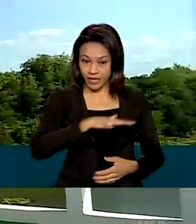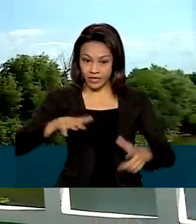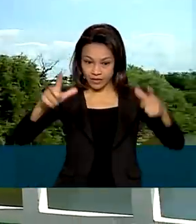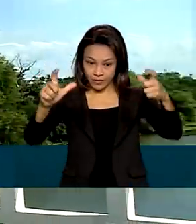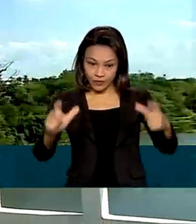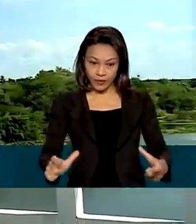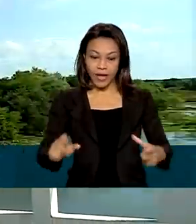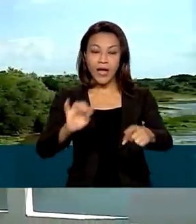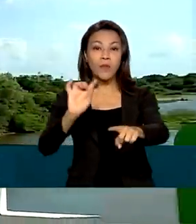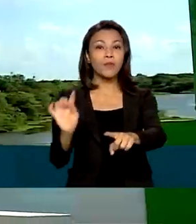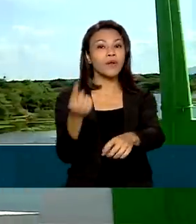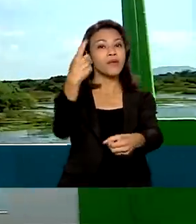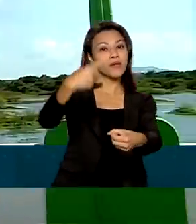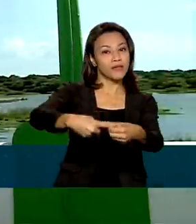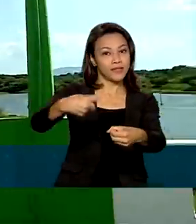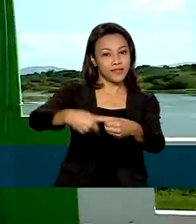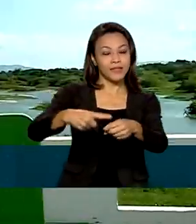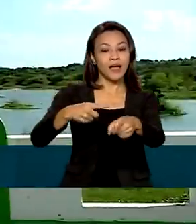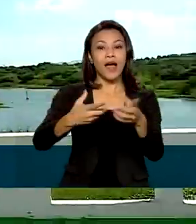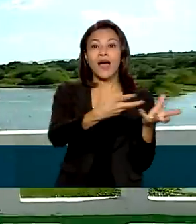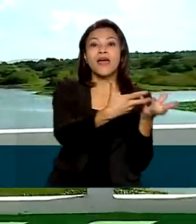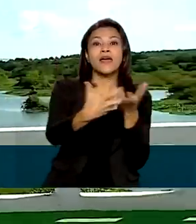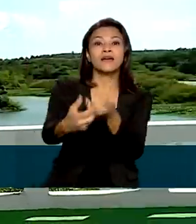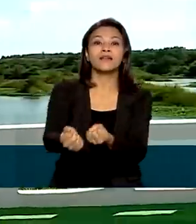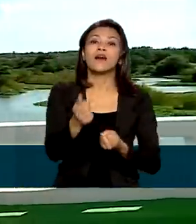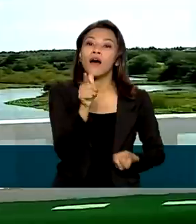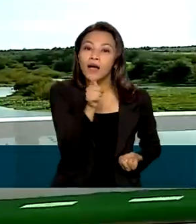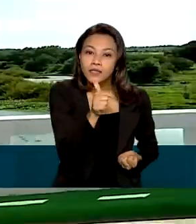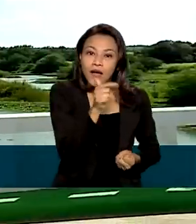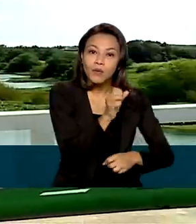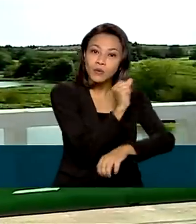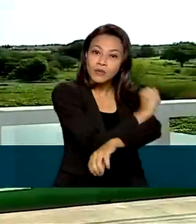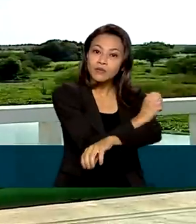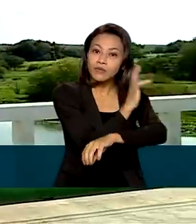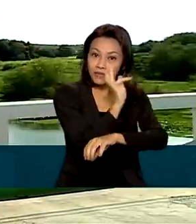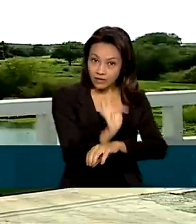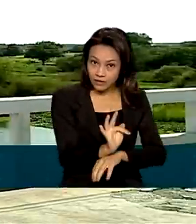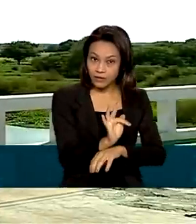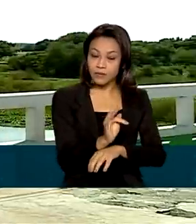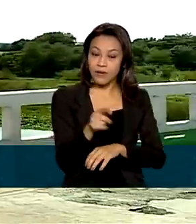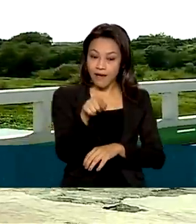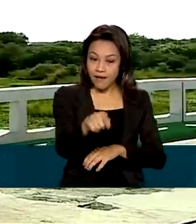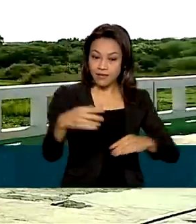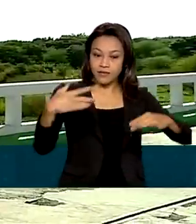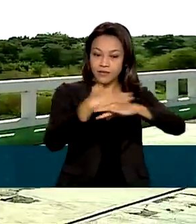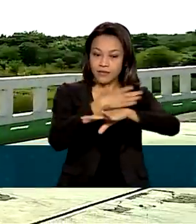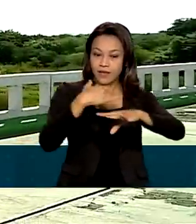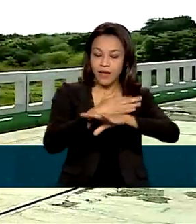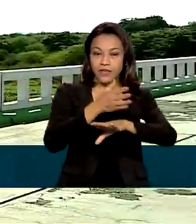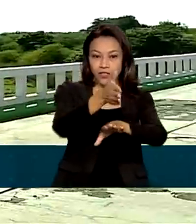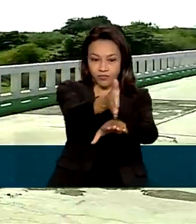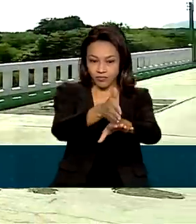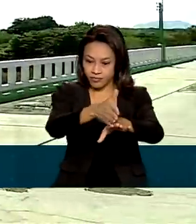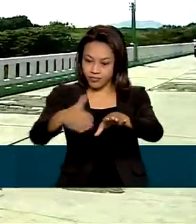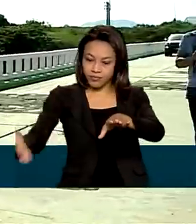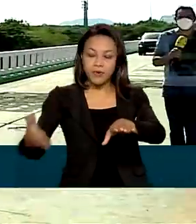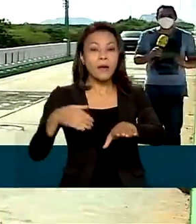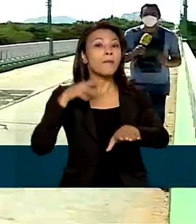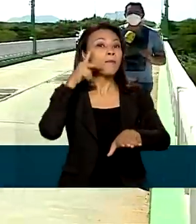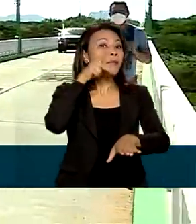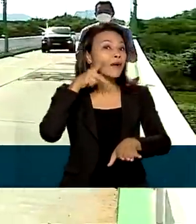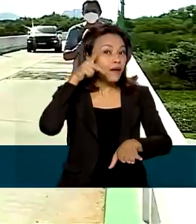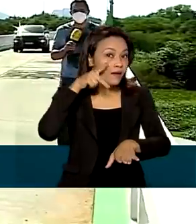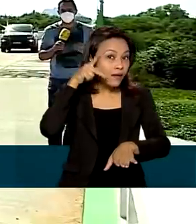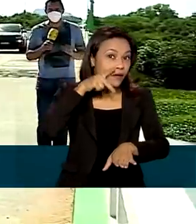primeiro município potiguar a receber as águas do Velho Chico. A cidade fica na divisa com a Paraíba e tem